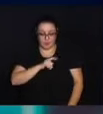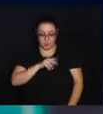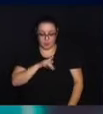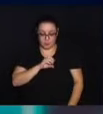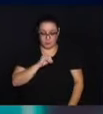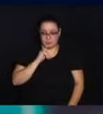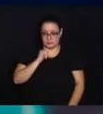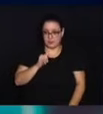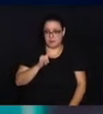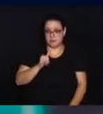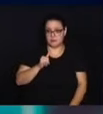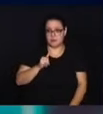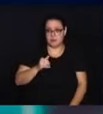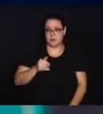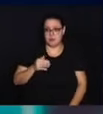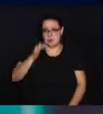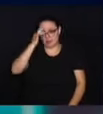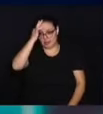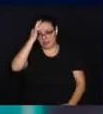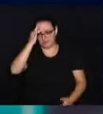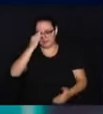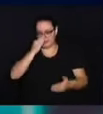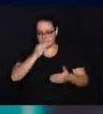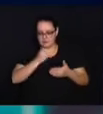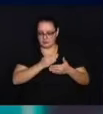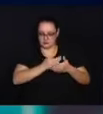aqui, guardei a fé.